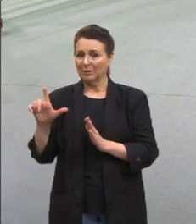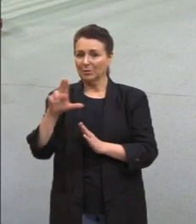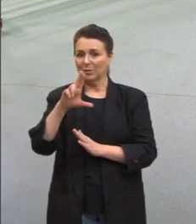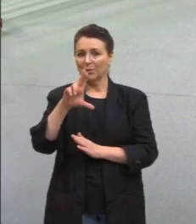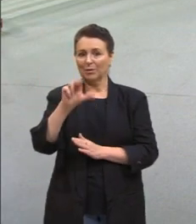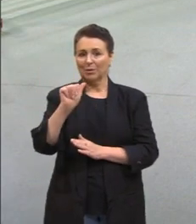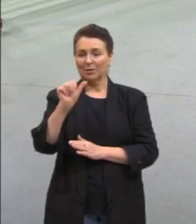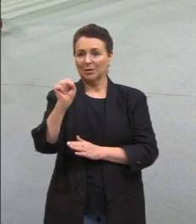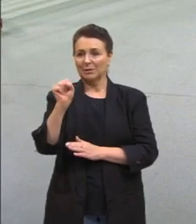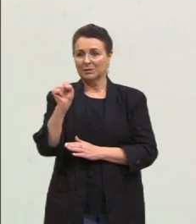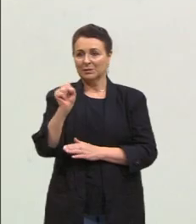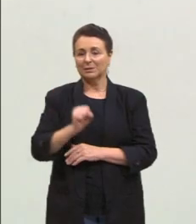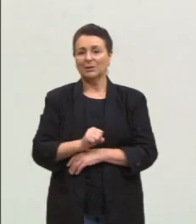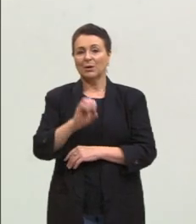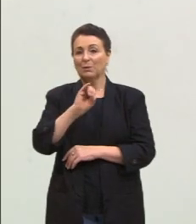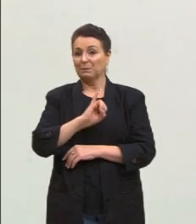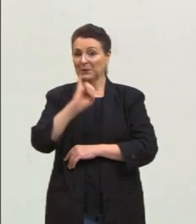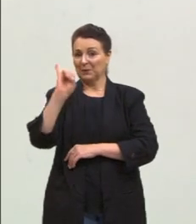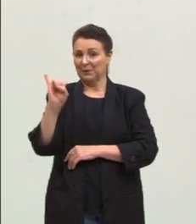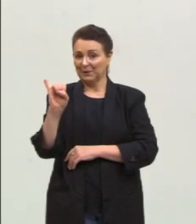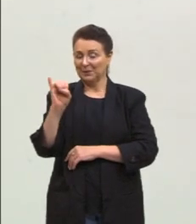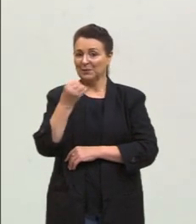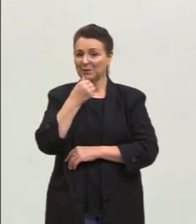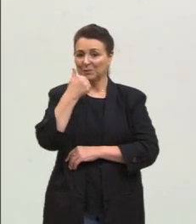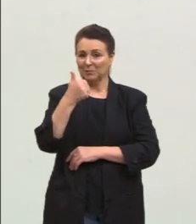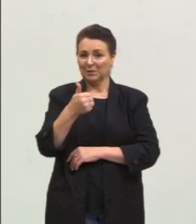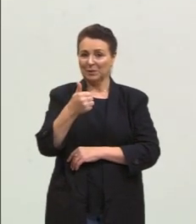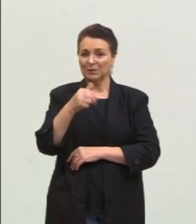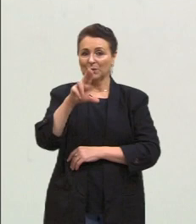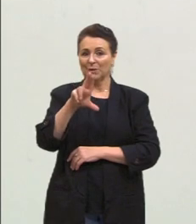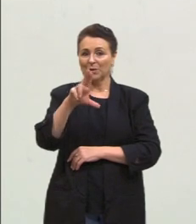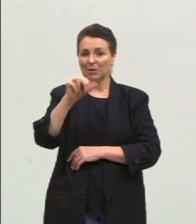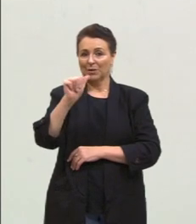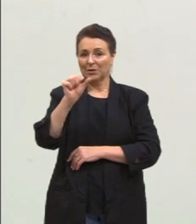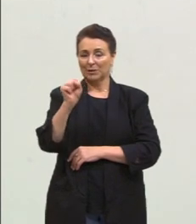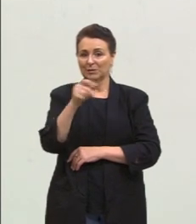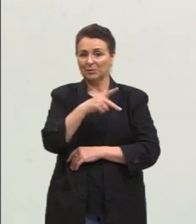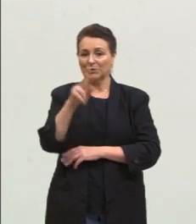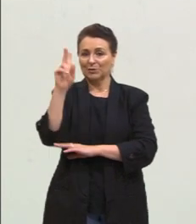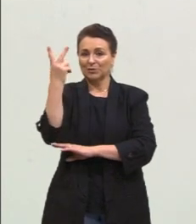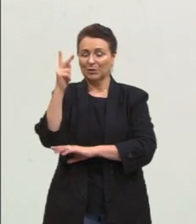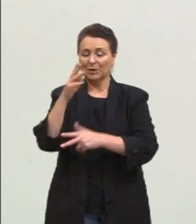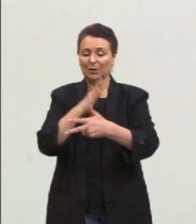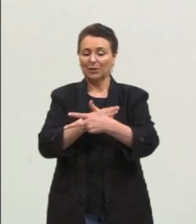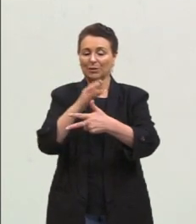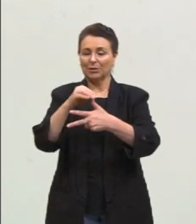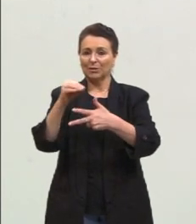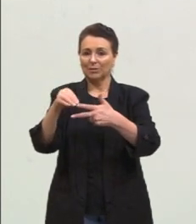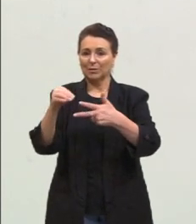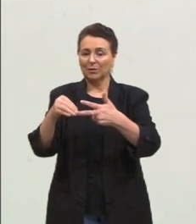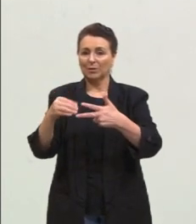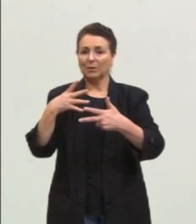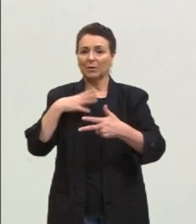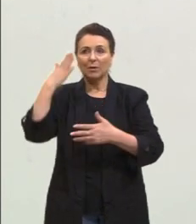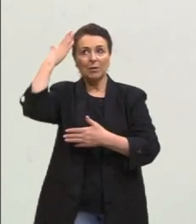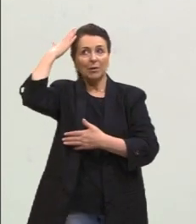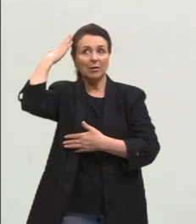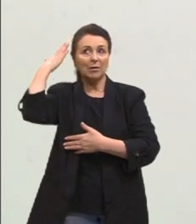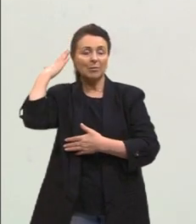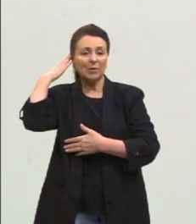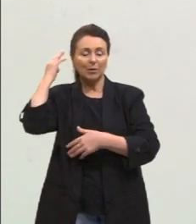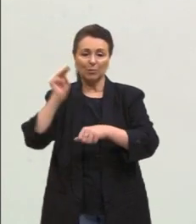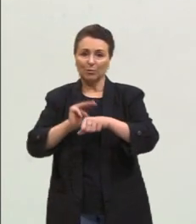História. E aí pessoal, tudo bem? Eu sou o Lucas Labella, professor de História do pré-ENEM. Eu tenho cabelo castanho